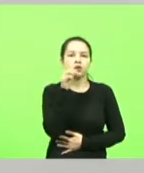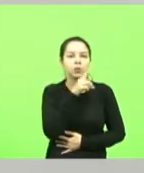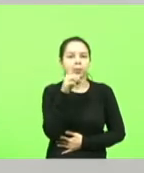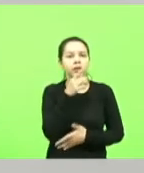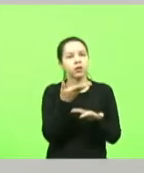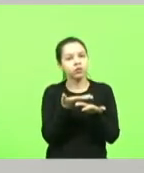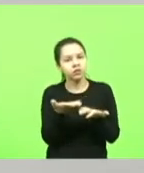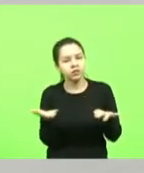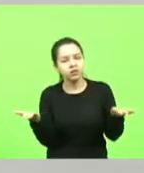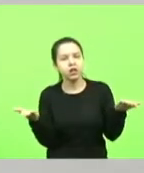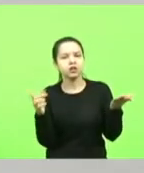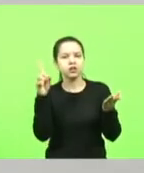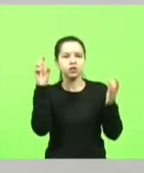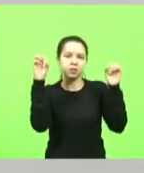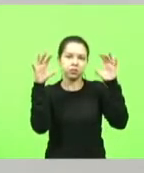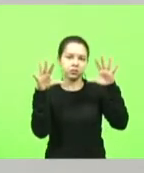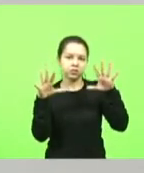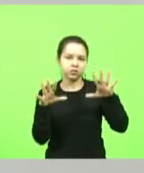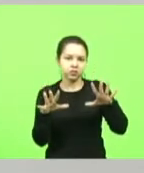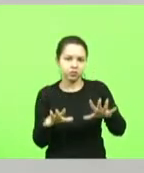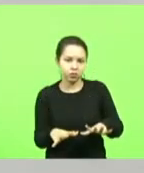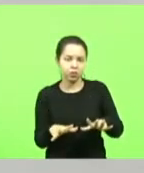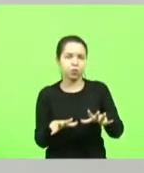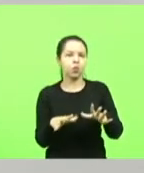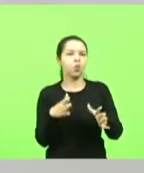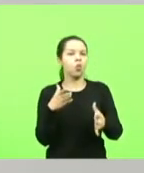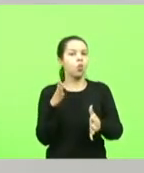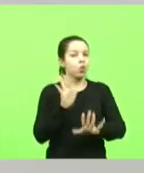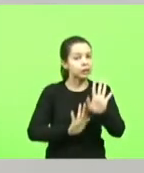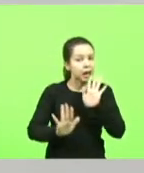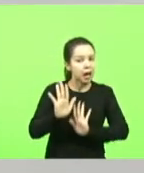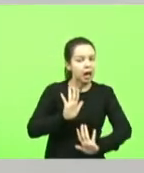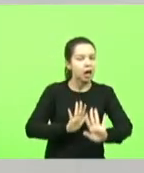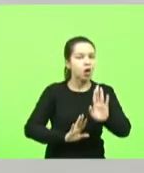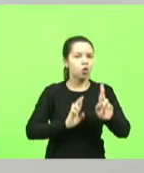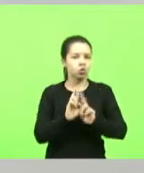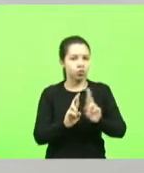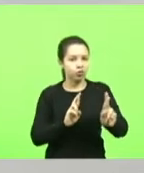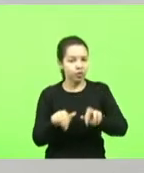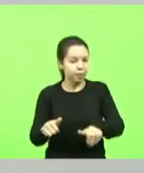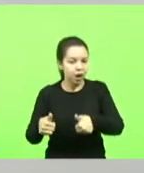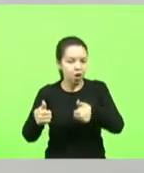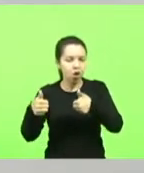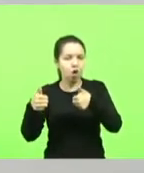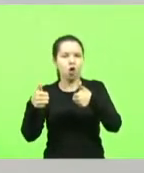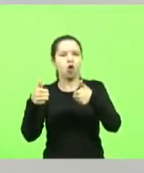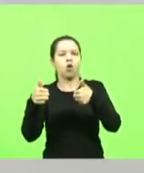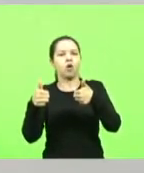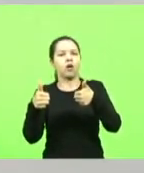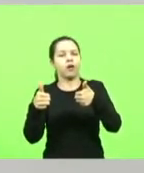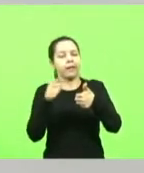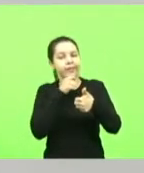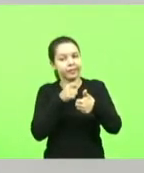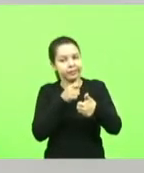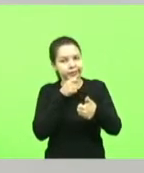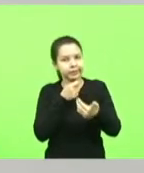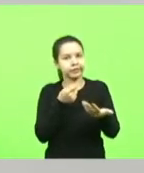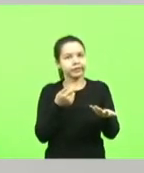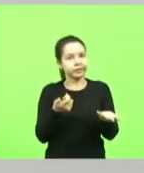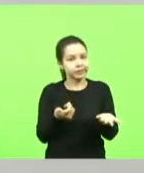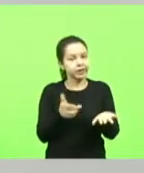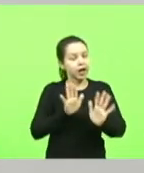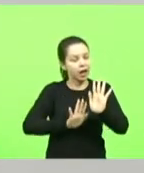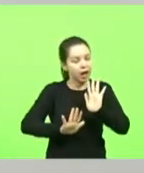abençoe muita paz muito cuidar nas rodovias enquanto elas não melhoram um pouquinho mais mais de